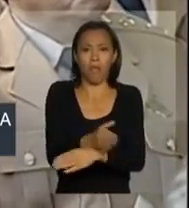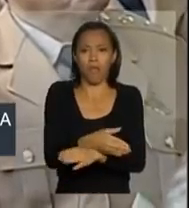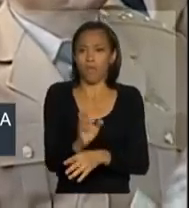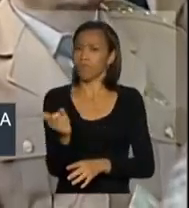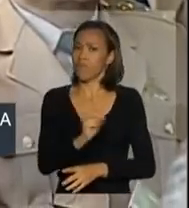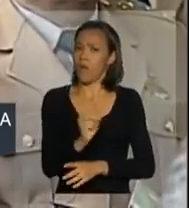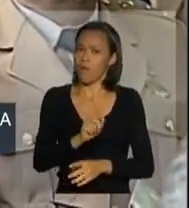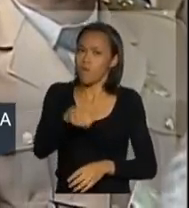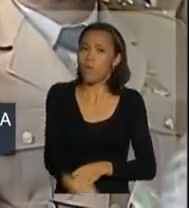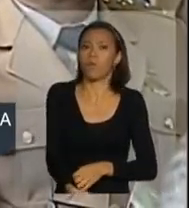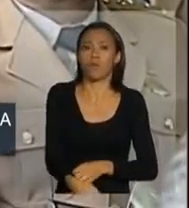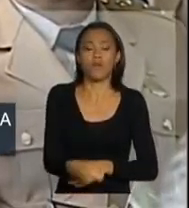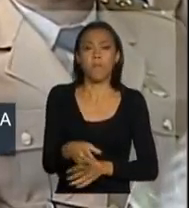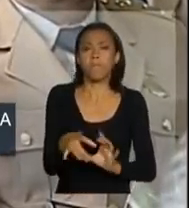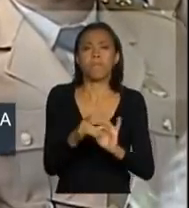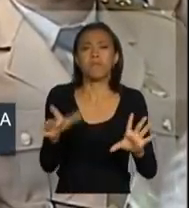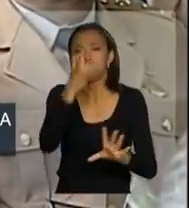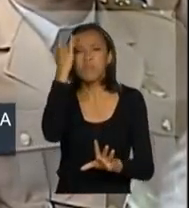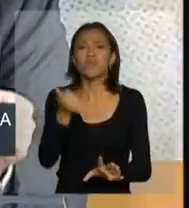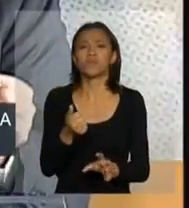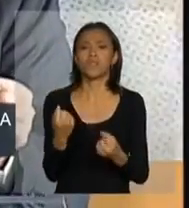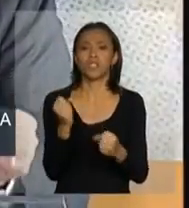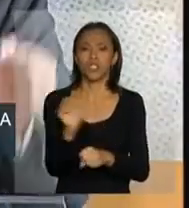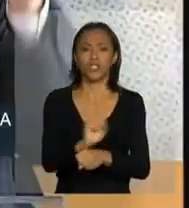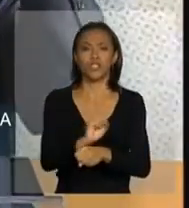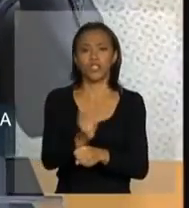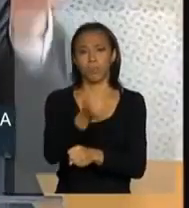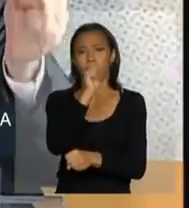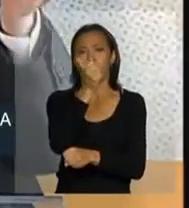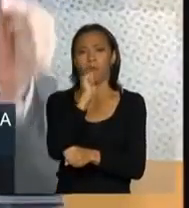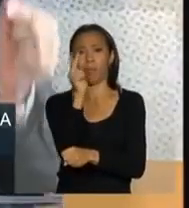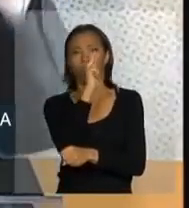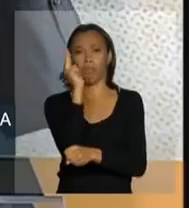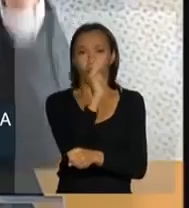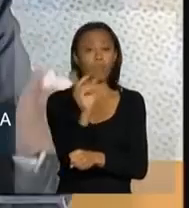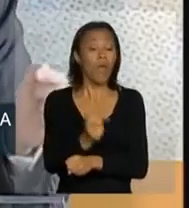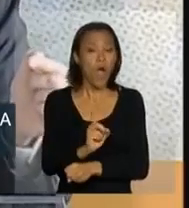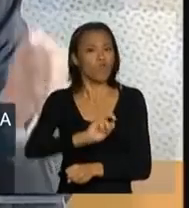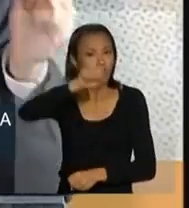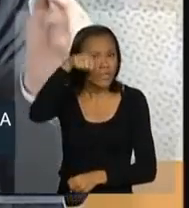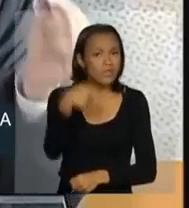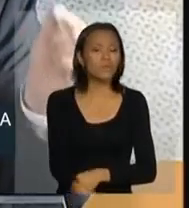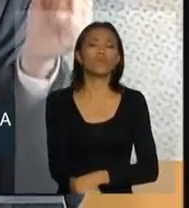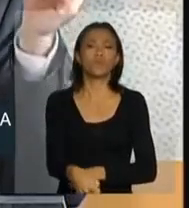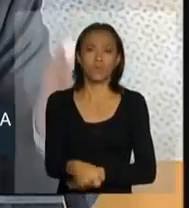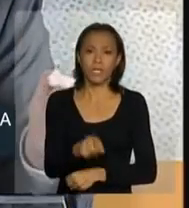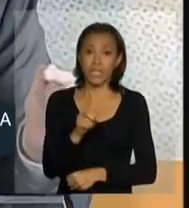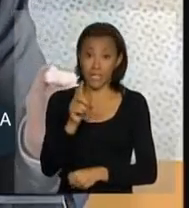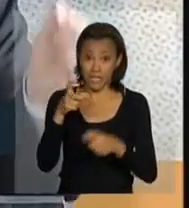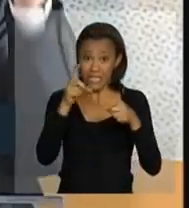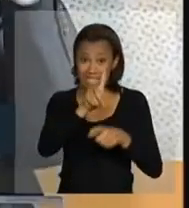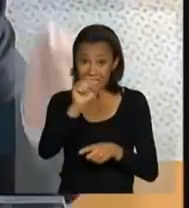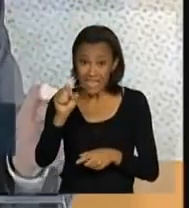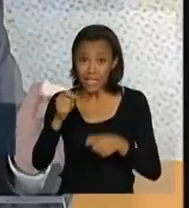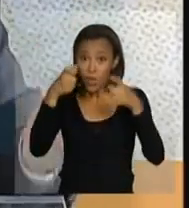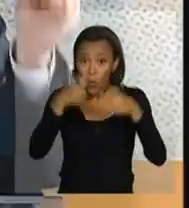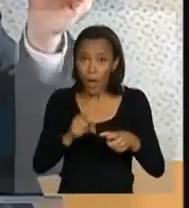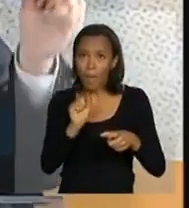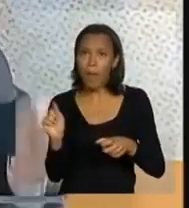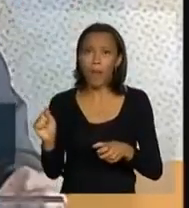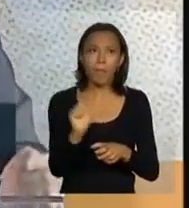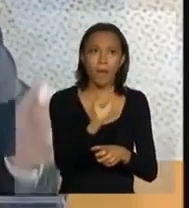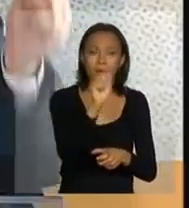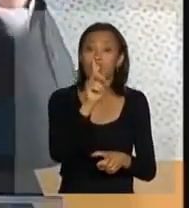nós não podemos permitir que pessoas dirijam embriagadas. E faremos ações duras nesses 100 pontos críticos, em dias